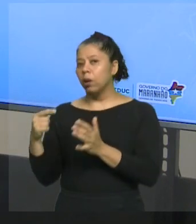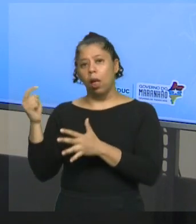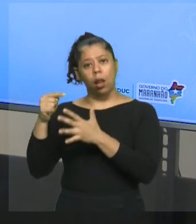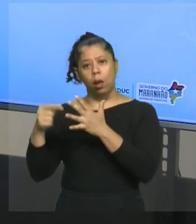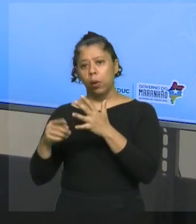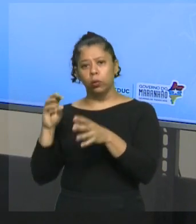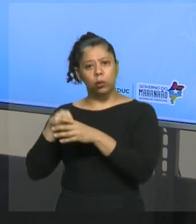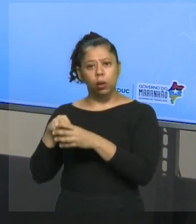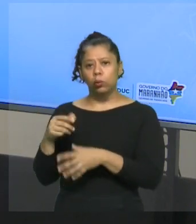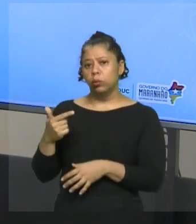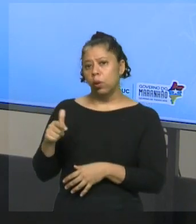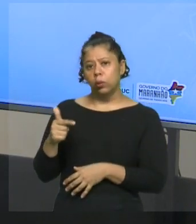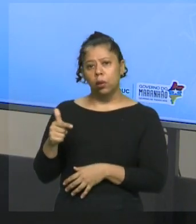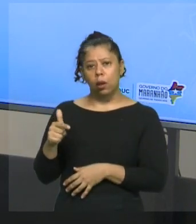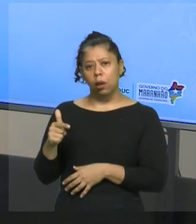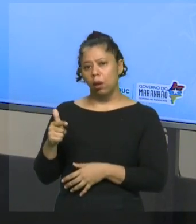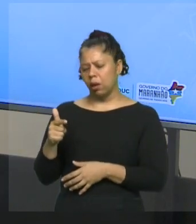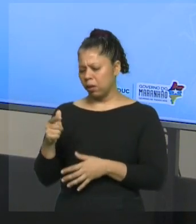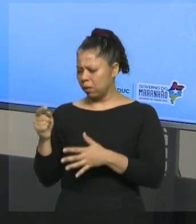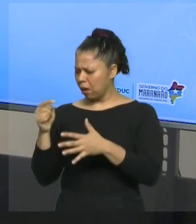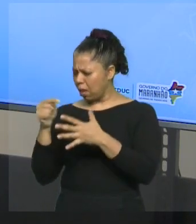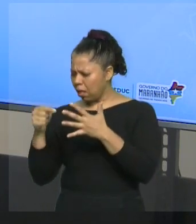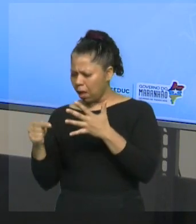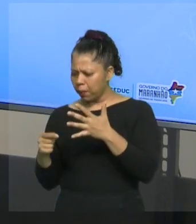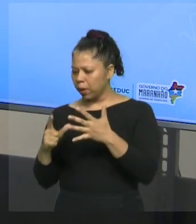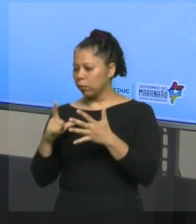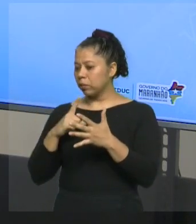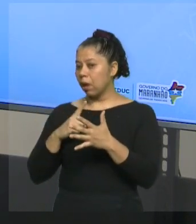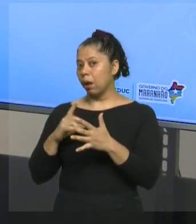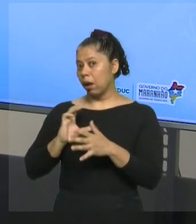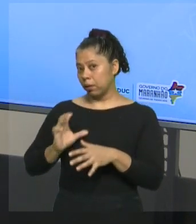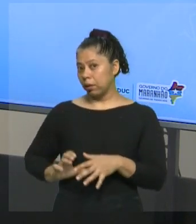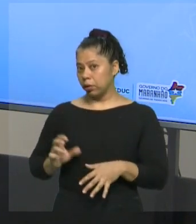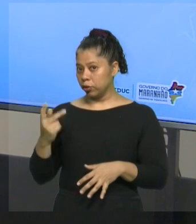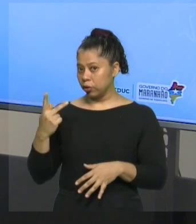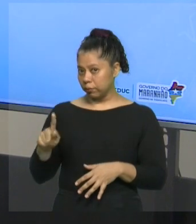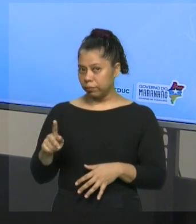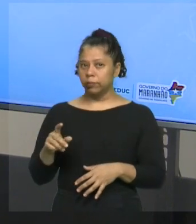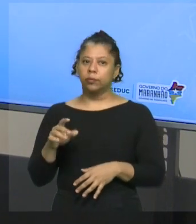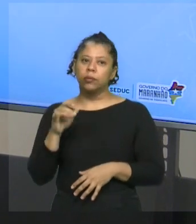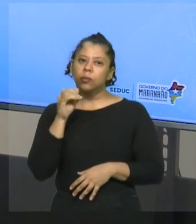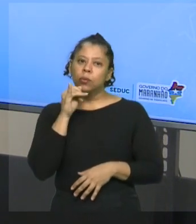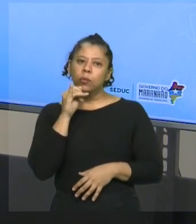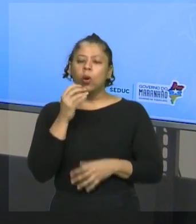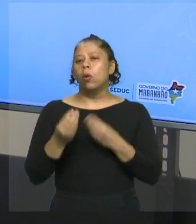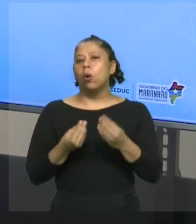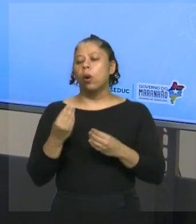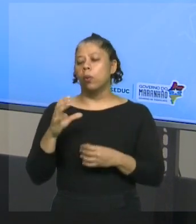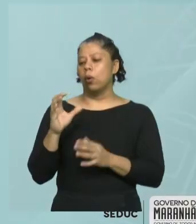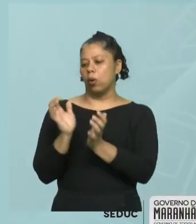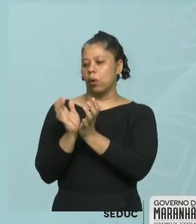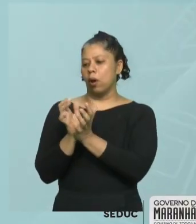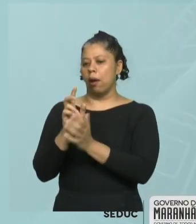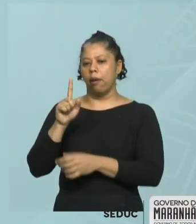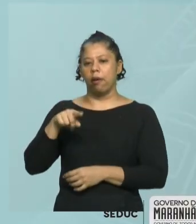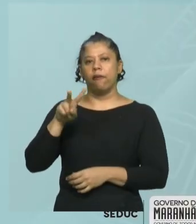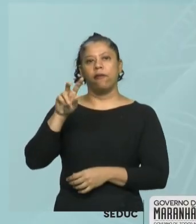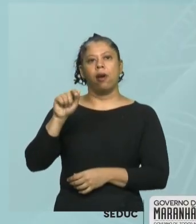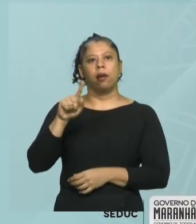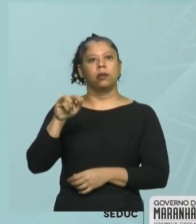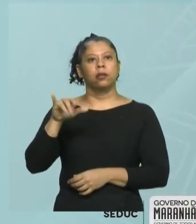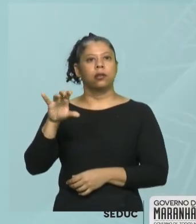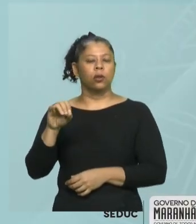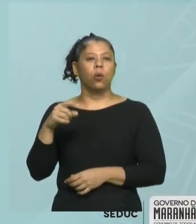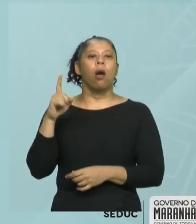que possuem aquela característica. Vamos lá, o conjunto é vazio, o conjunto vazio